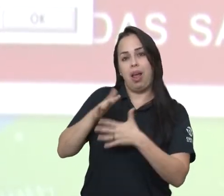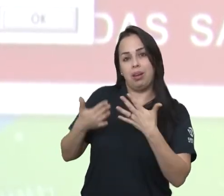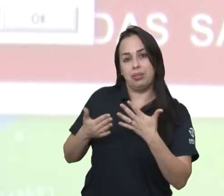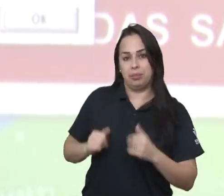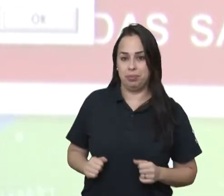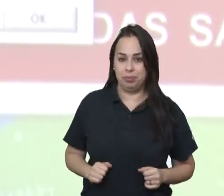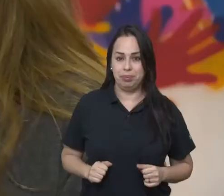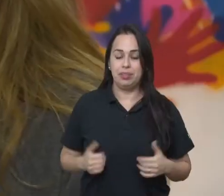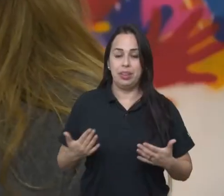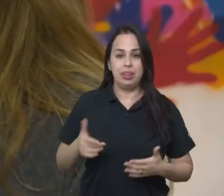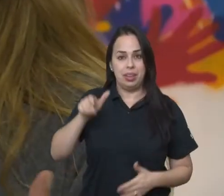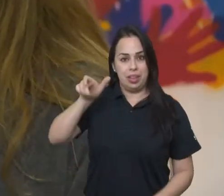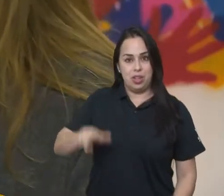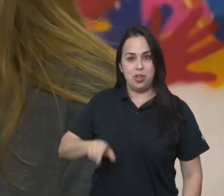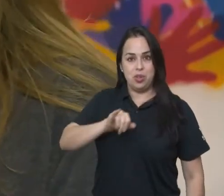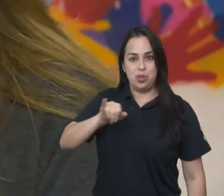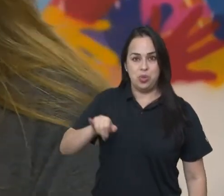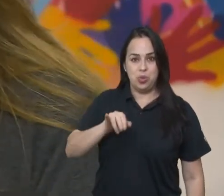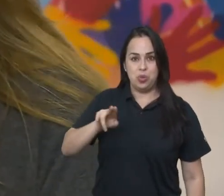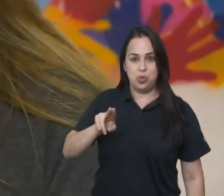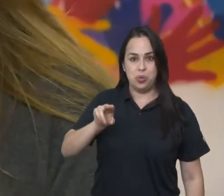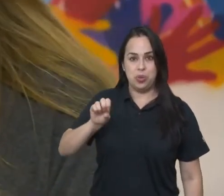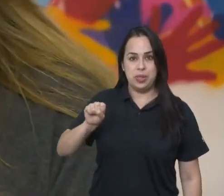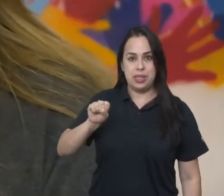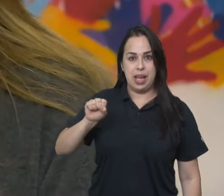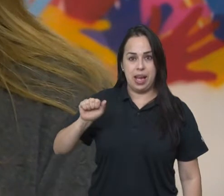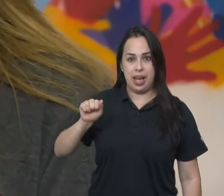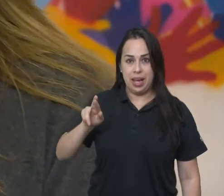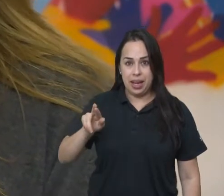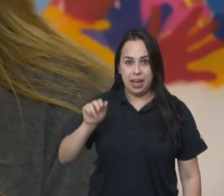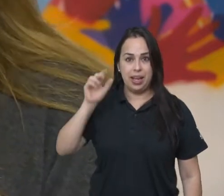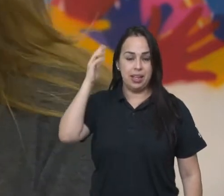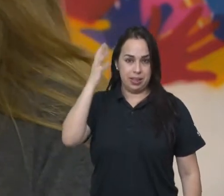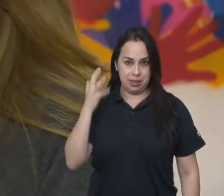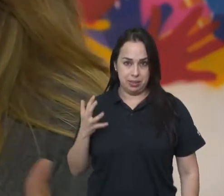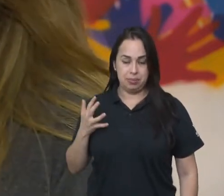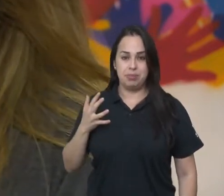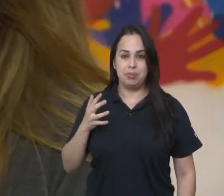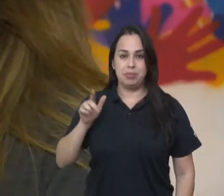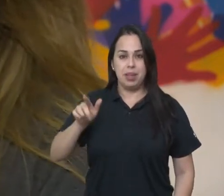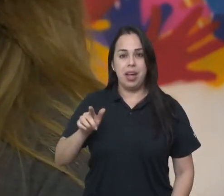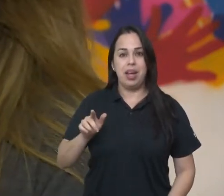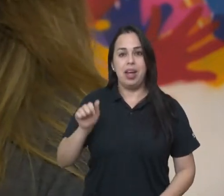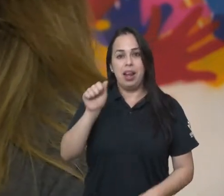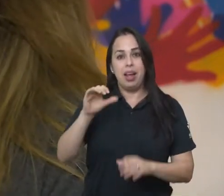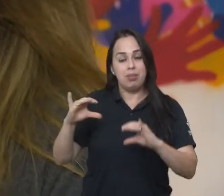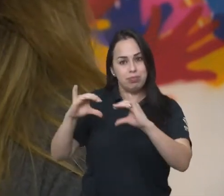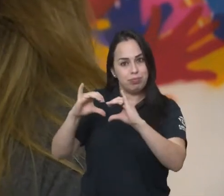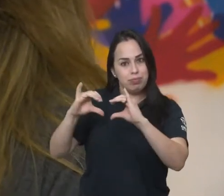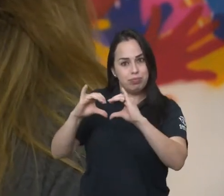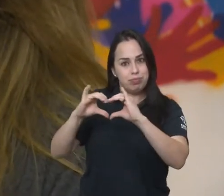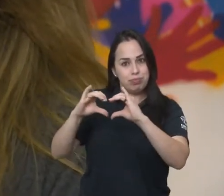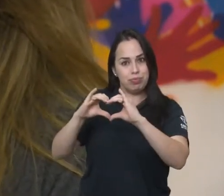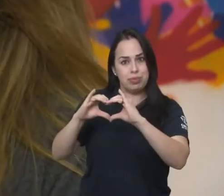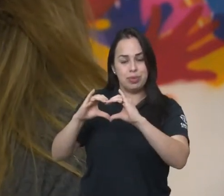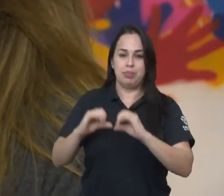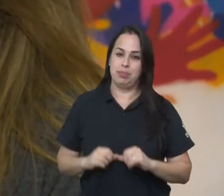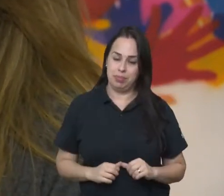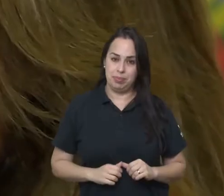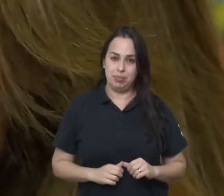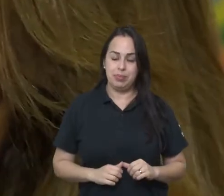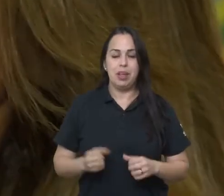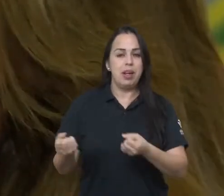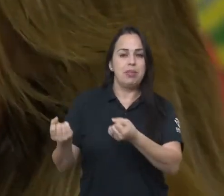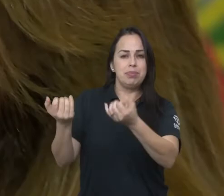língua de sinais. A Jussara é coordenadora do AADAS, a Associação de Atenção ao Deficiente Auditivo e